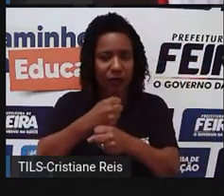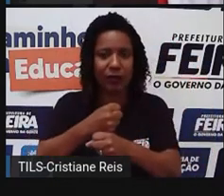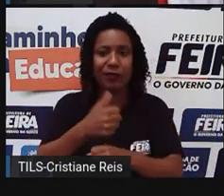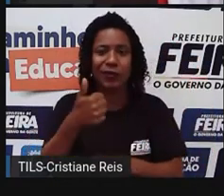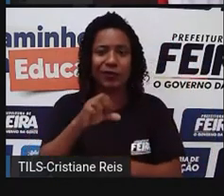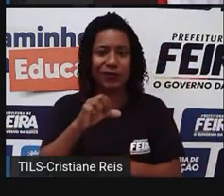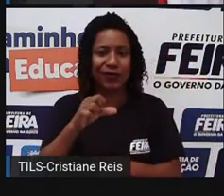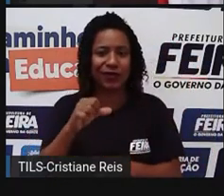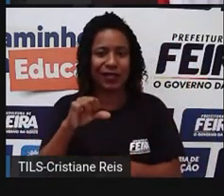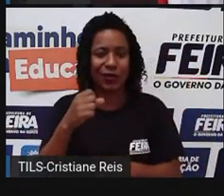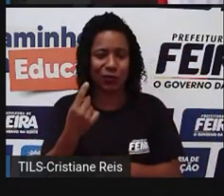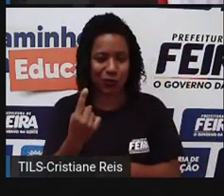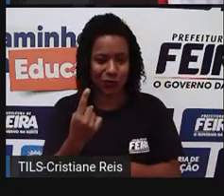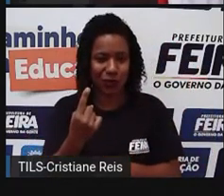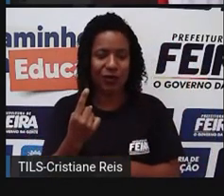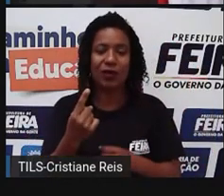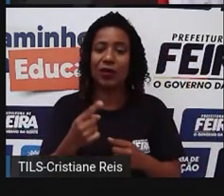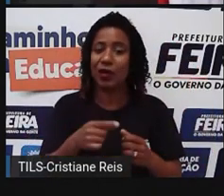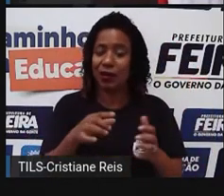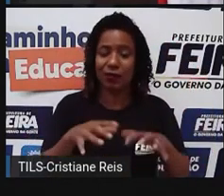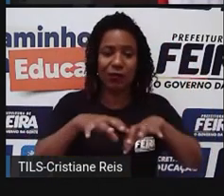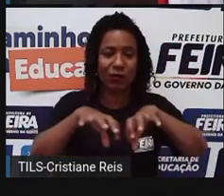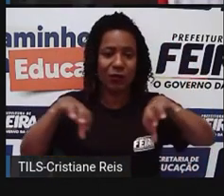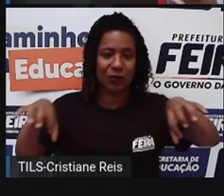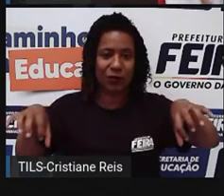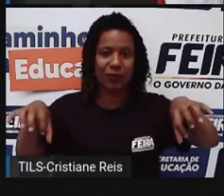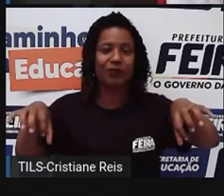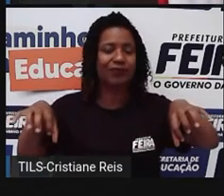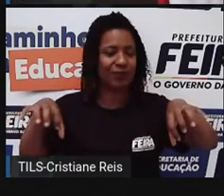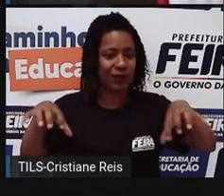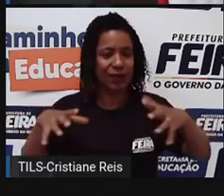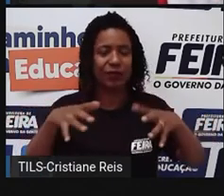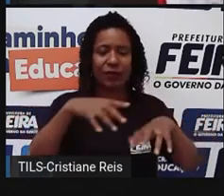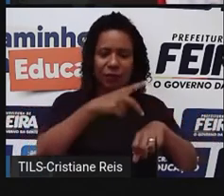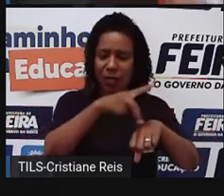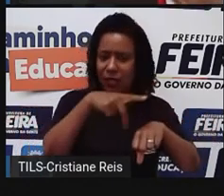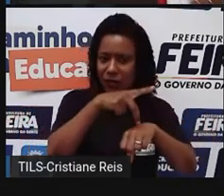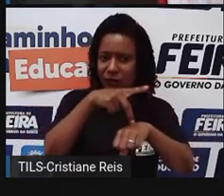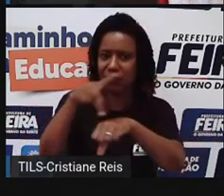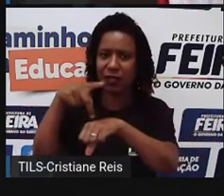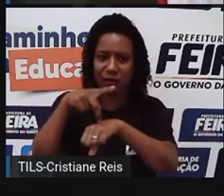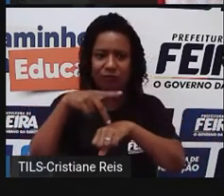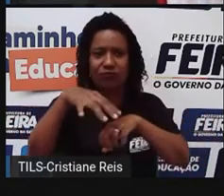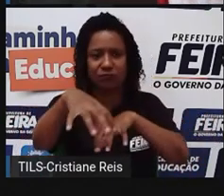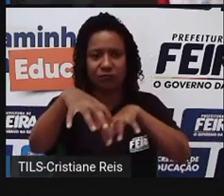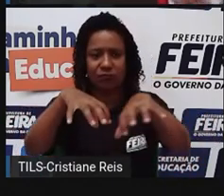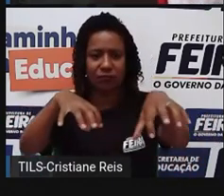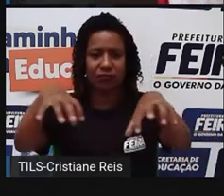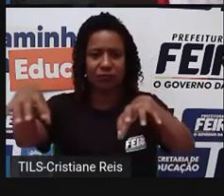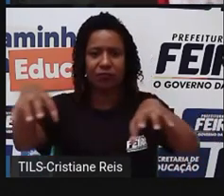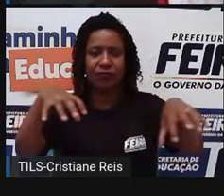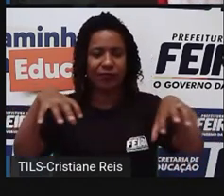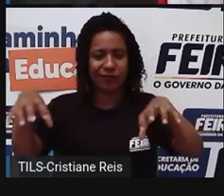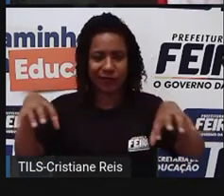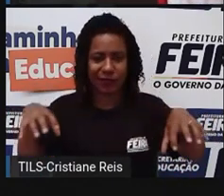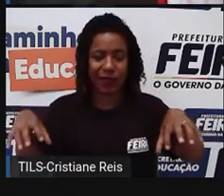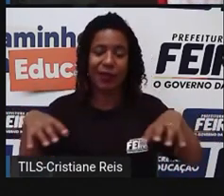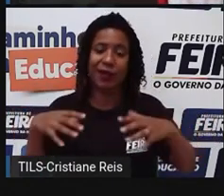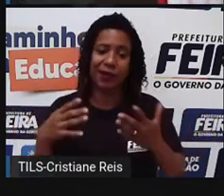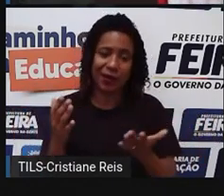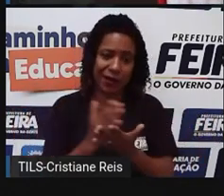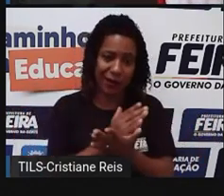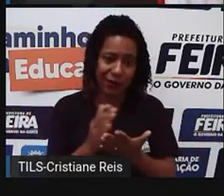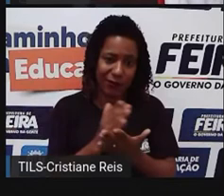socialista acabou, né, esse bloco socialista, as nações se dividiram, né, eles já estavam um pouco arrasados por conta desse